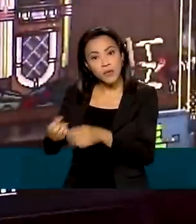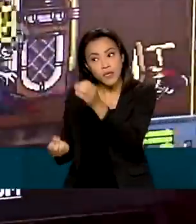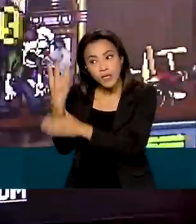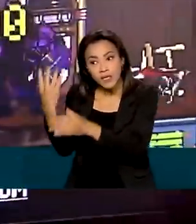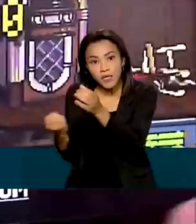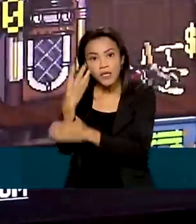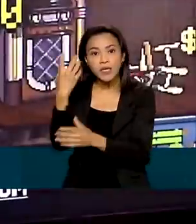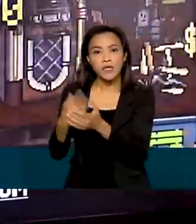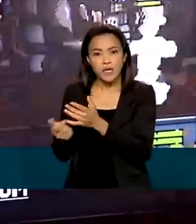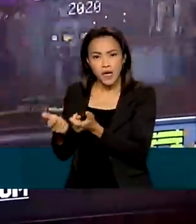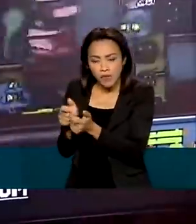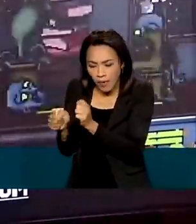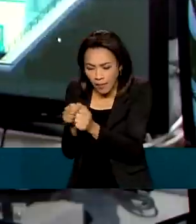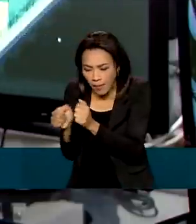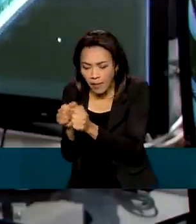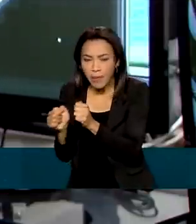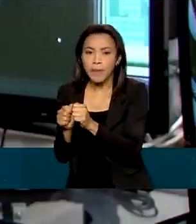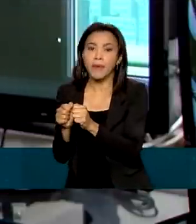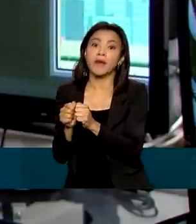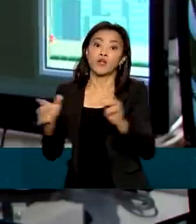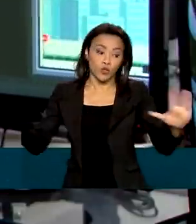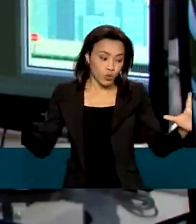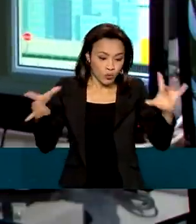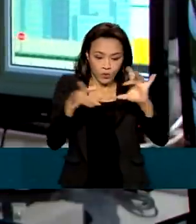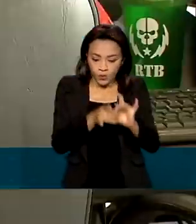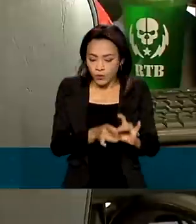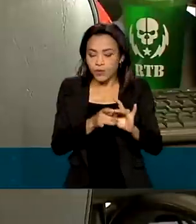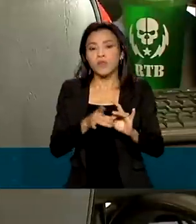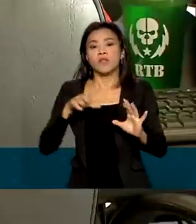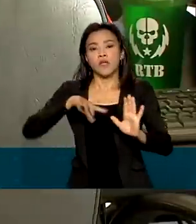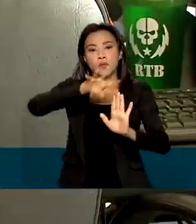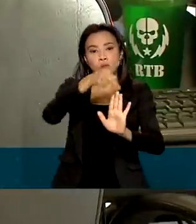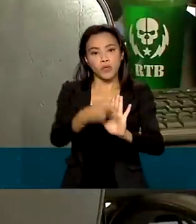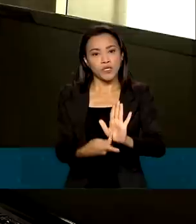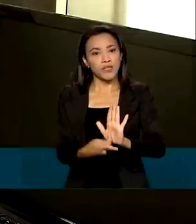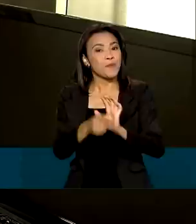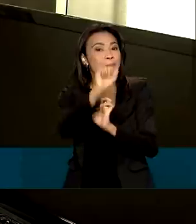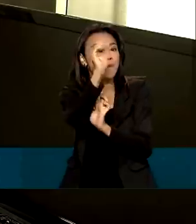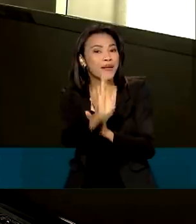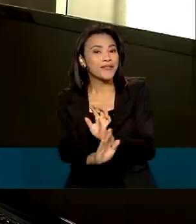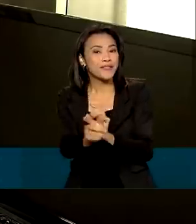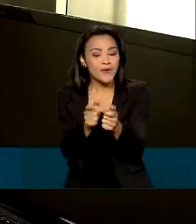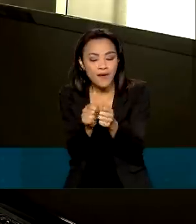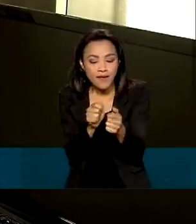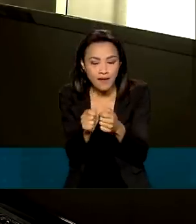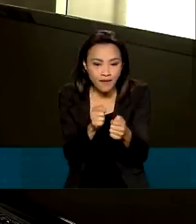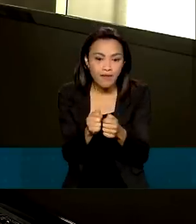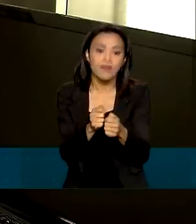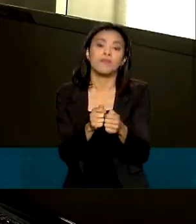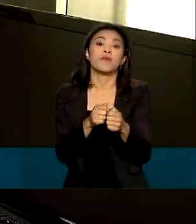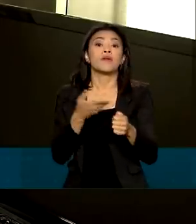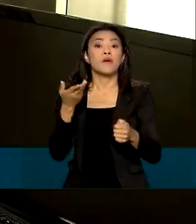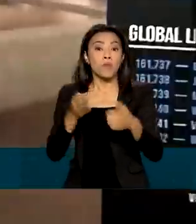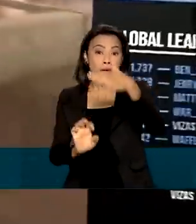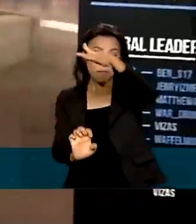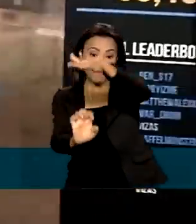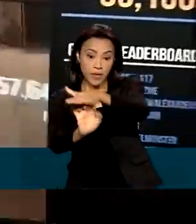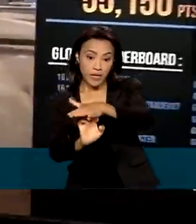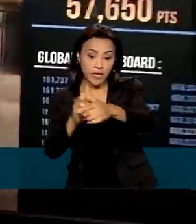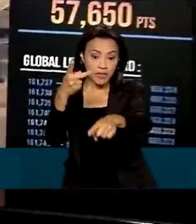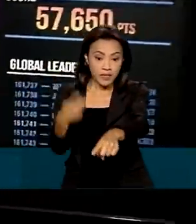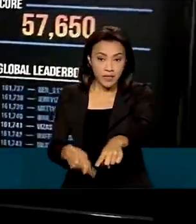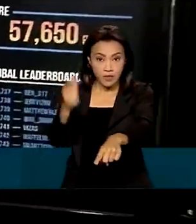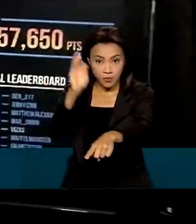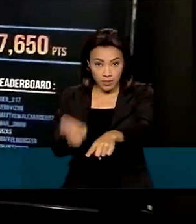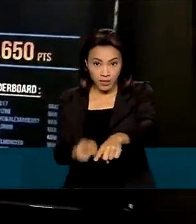Eletrônicos, Abra Games, desenvolvem juntas o projeto Brasil Games. A empresa brasileira Aira, que desenvolve jogos